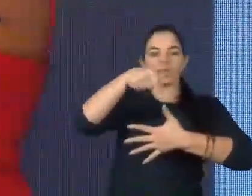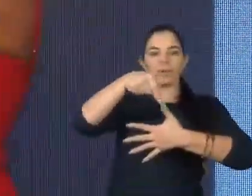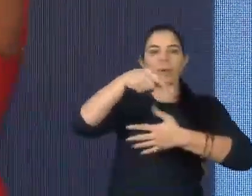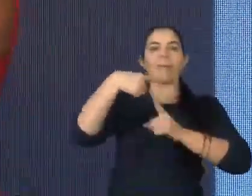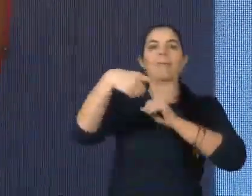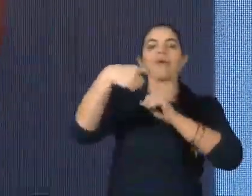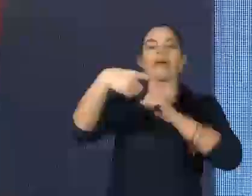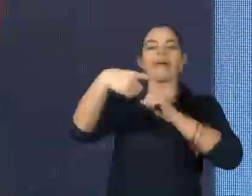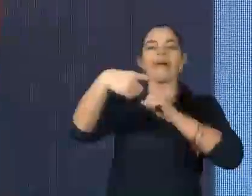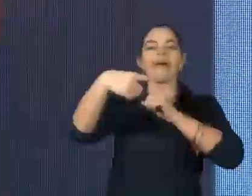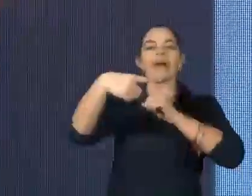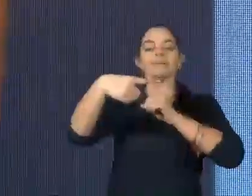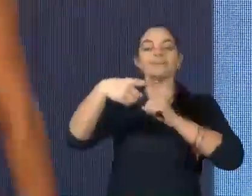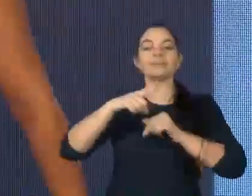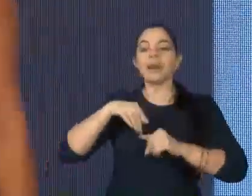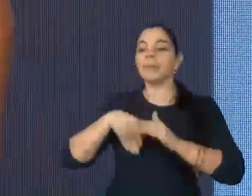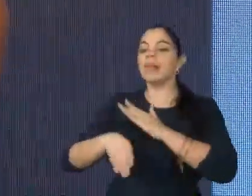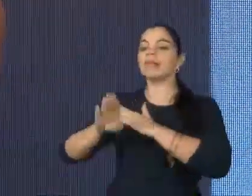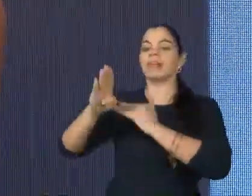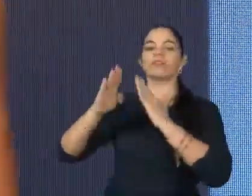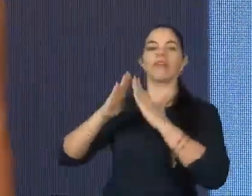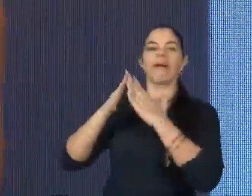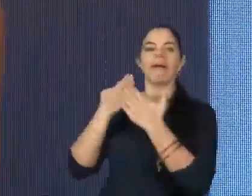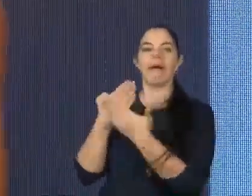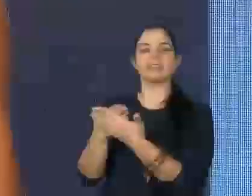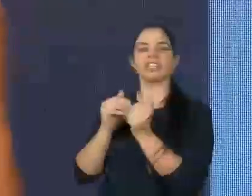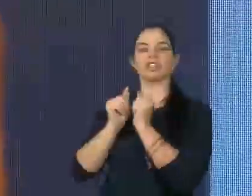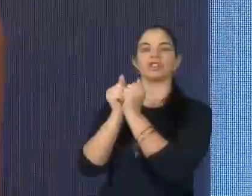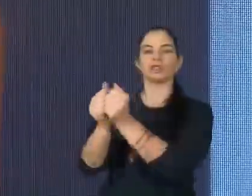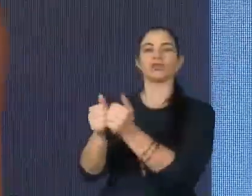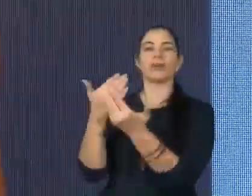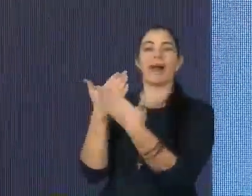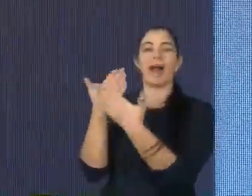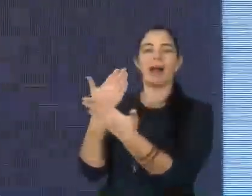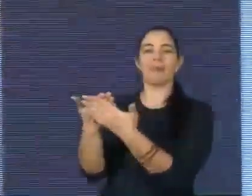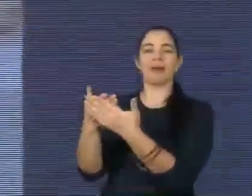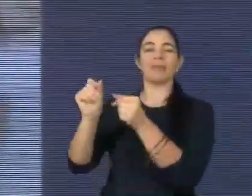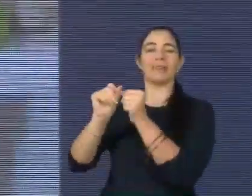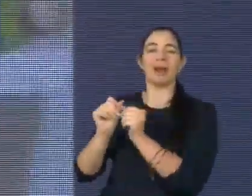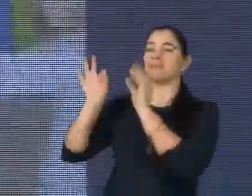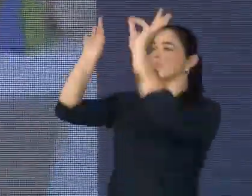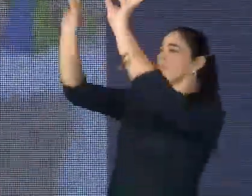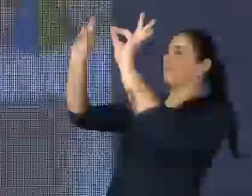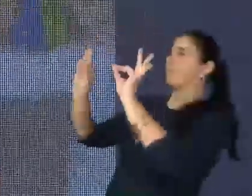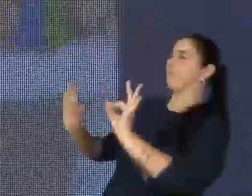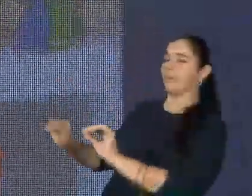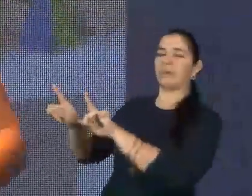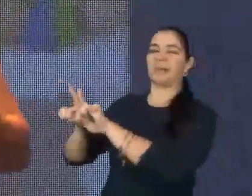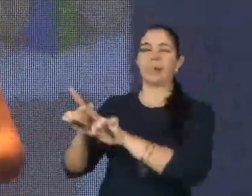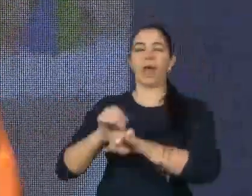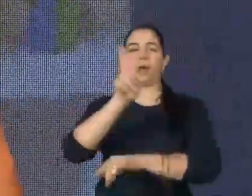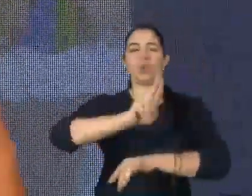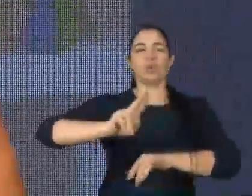Ele levou para dentro da casa dele a sala de aula. Ele colou coisas na parede, ele se fantasiou, ele